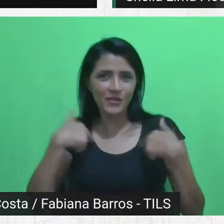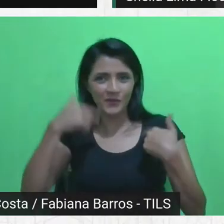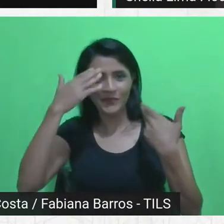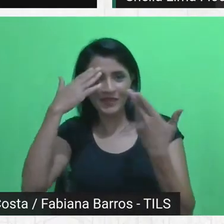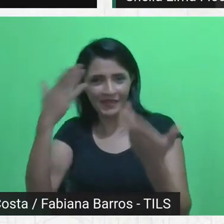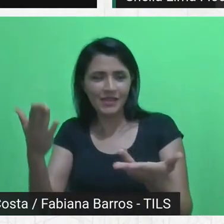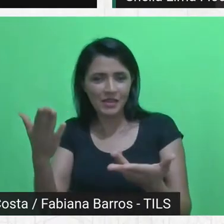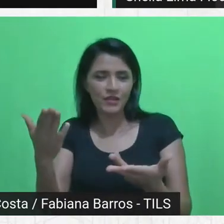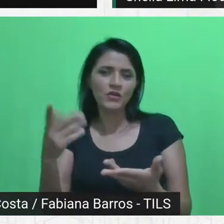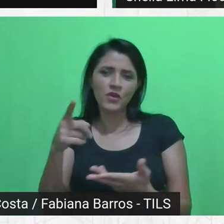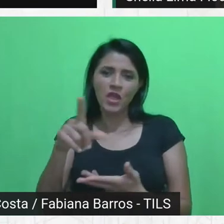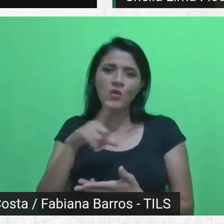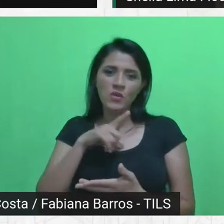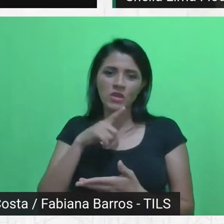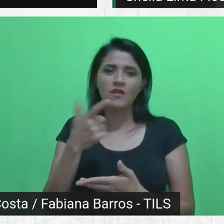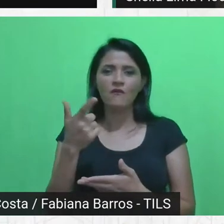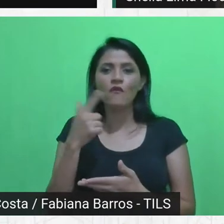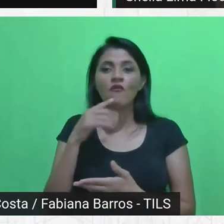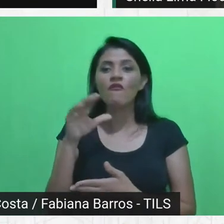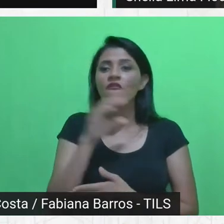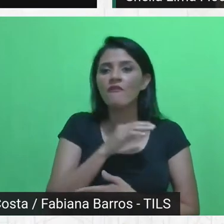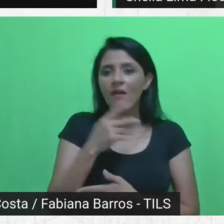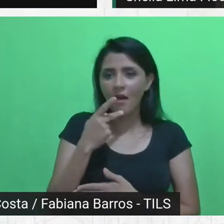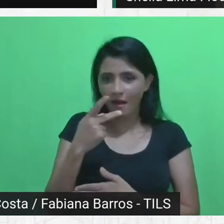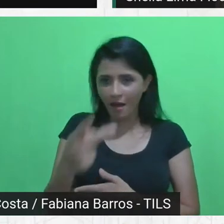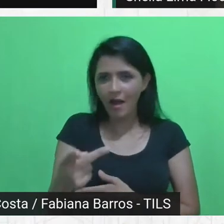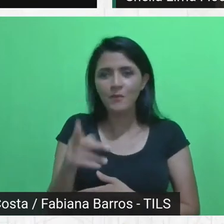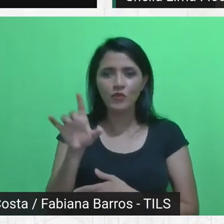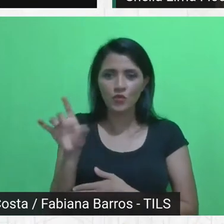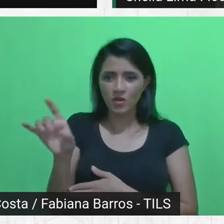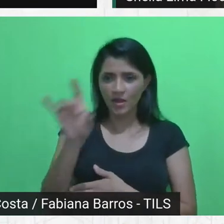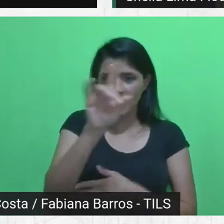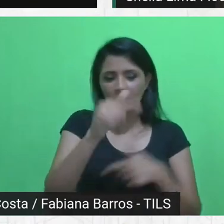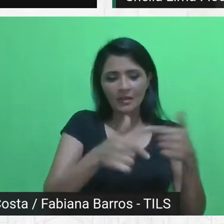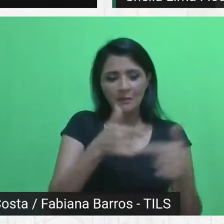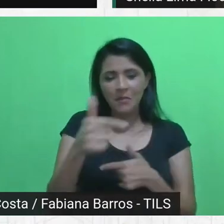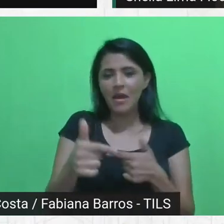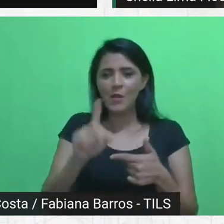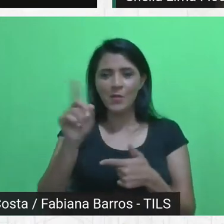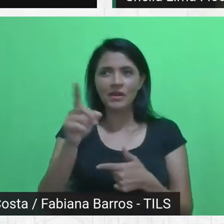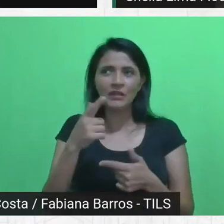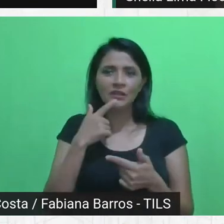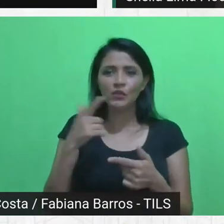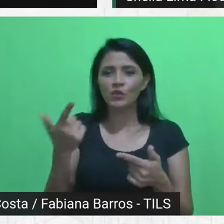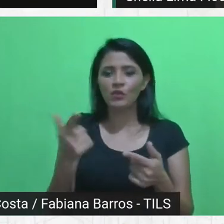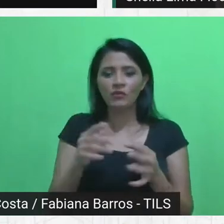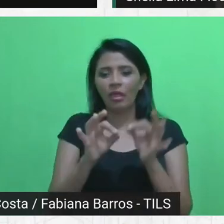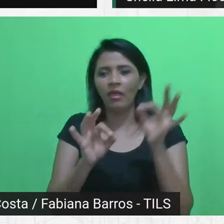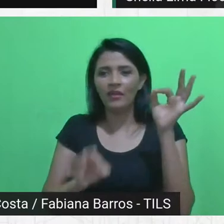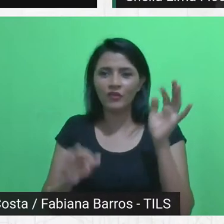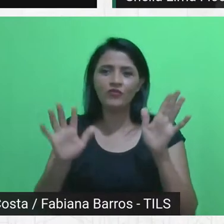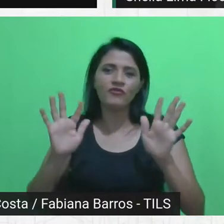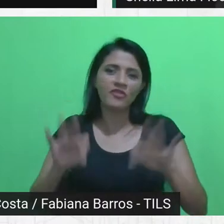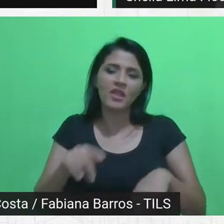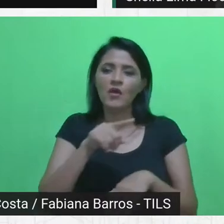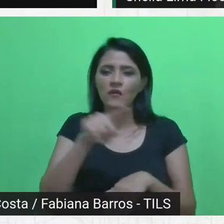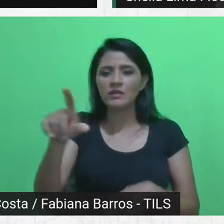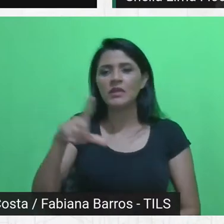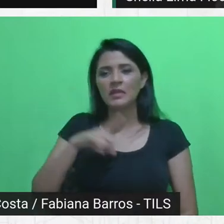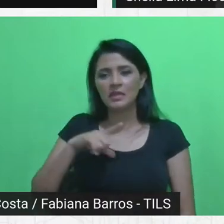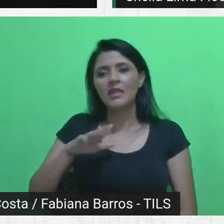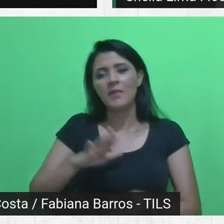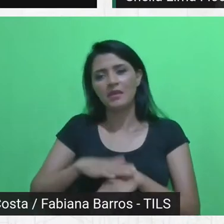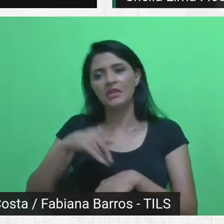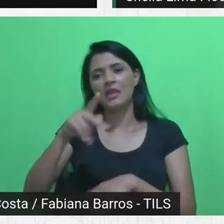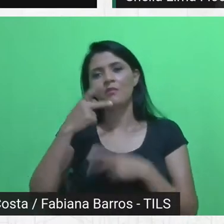eu tenho trabalho, eu vou comentar rapidamente em cada trabalho para não ficar muito intenso no final e vocês terem mais tempos para a